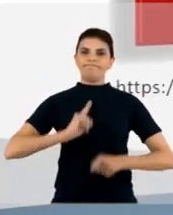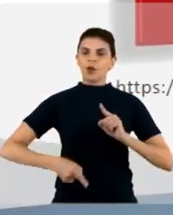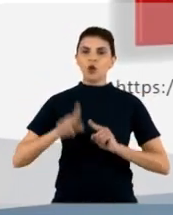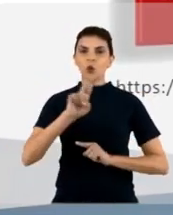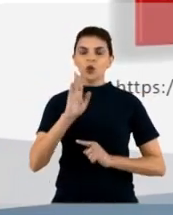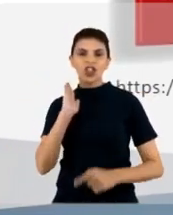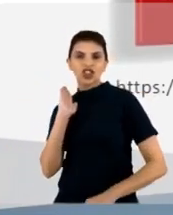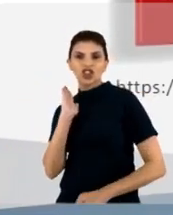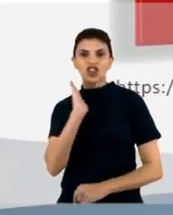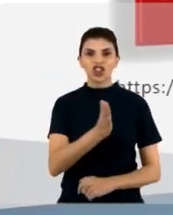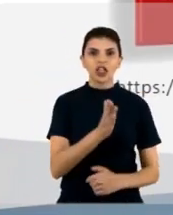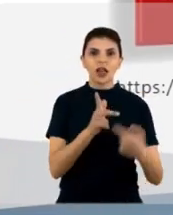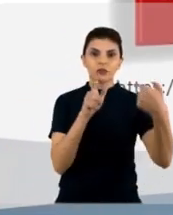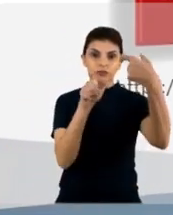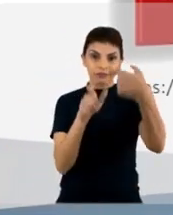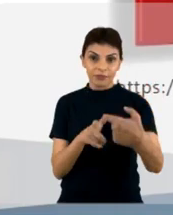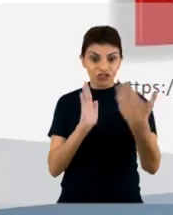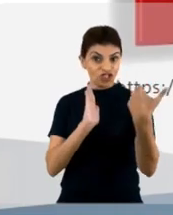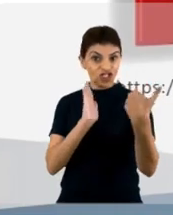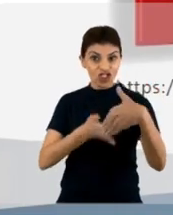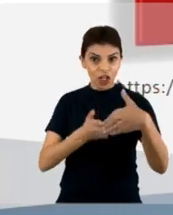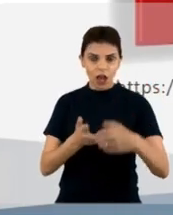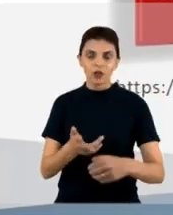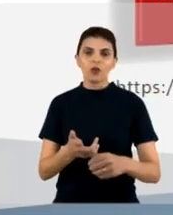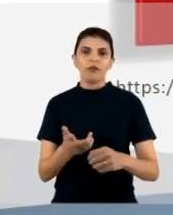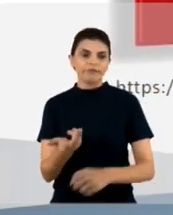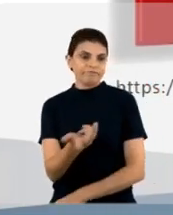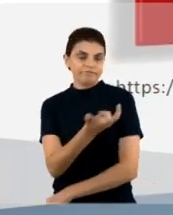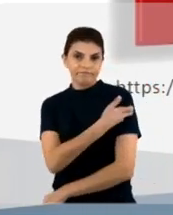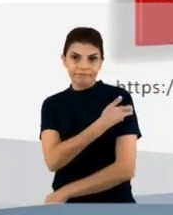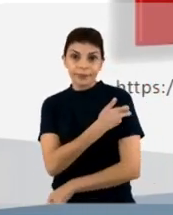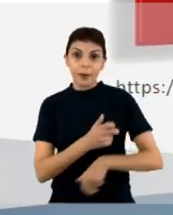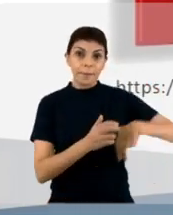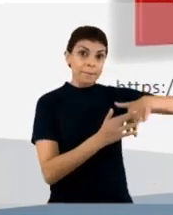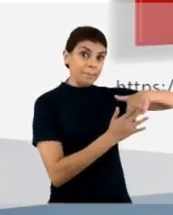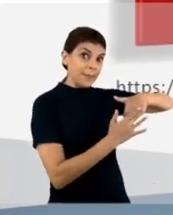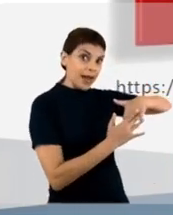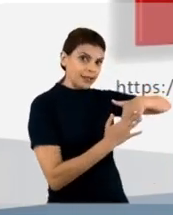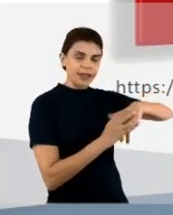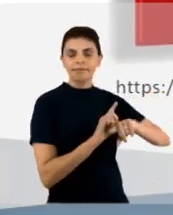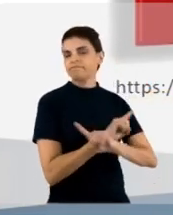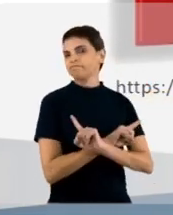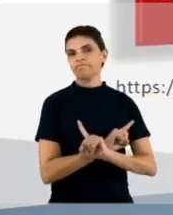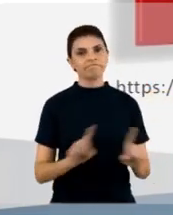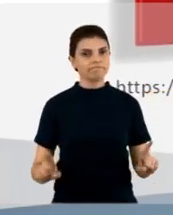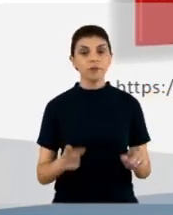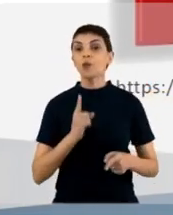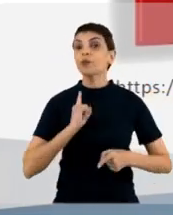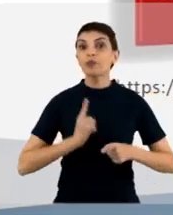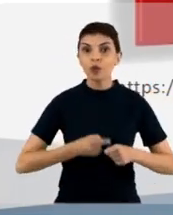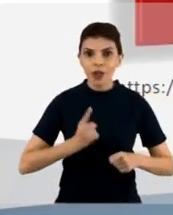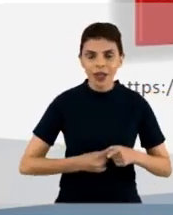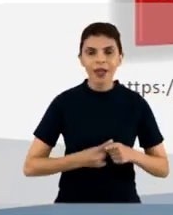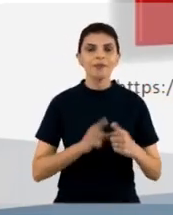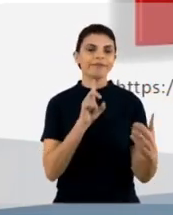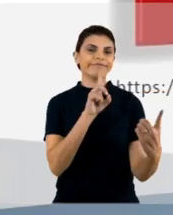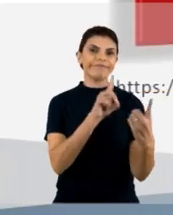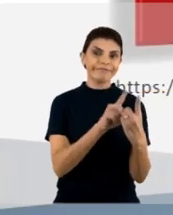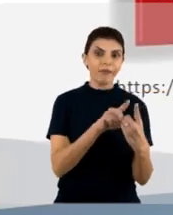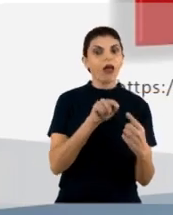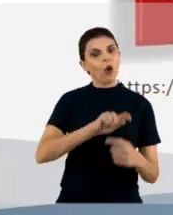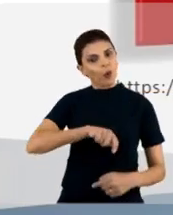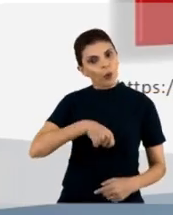diretamente nos pacientes, porque esses anticorpos, como eu comentei, eles são provenientes de